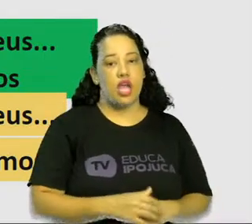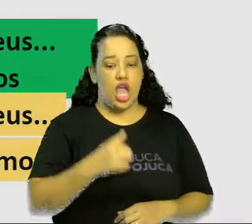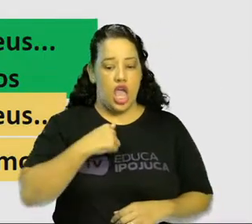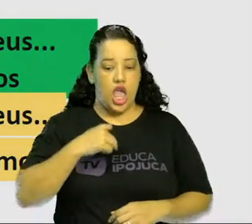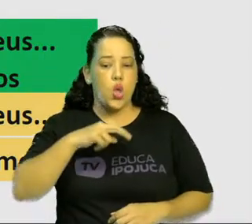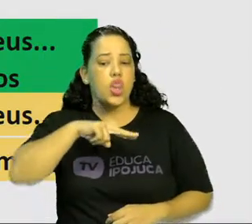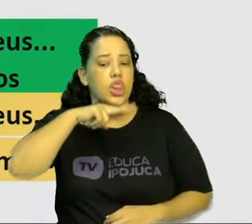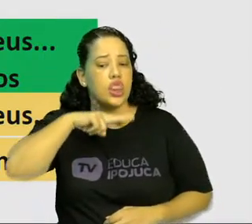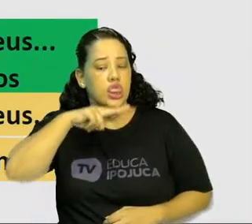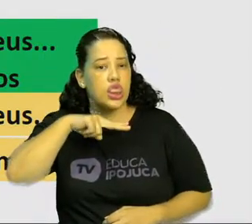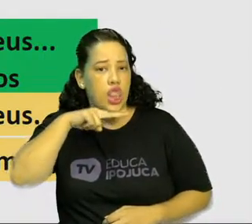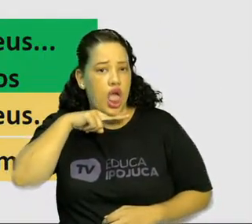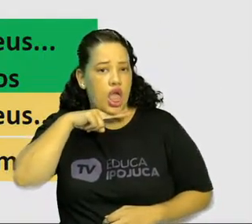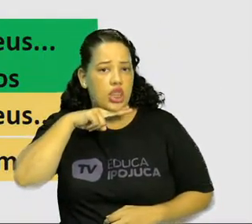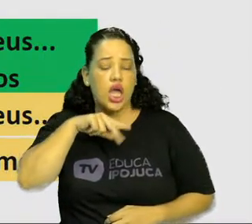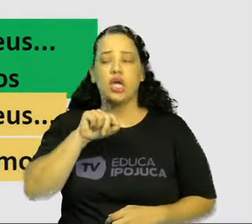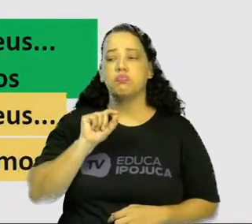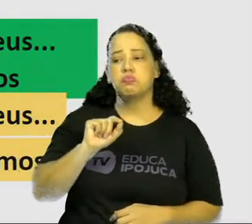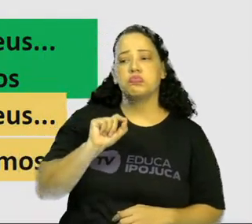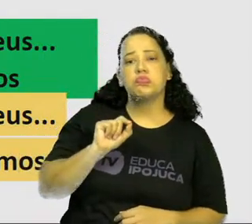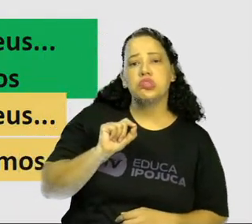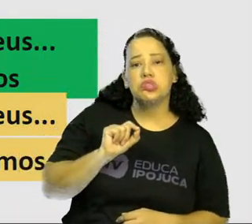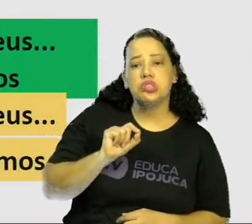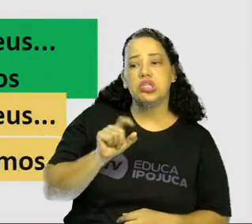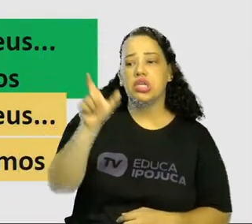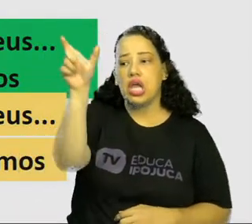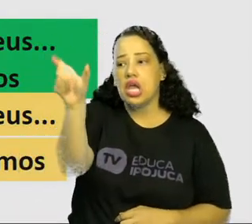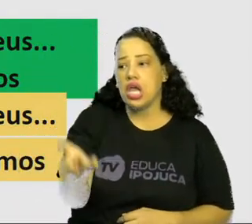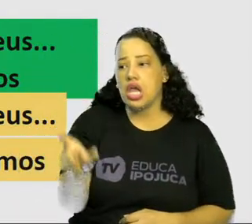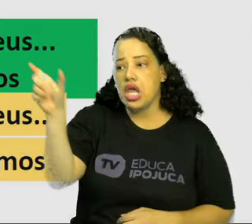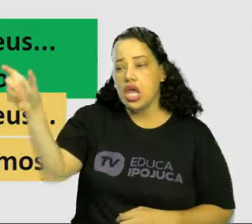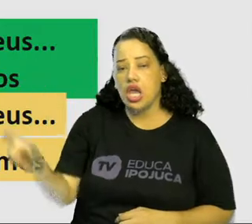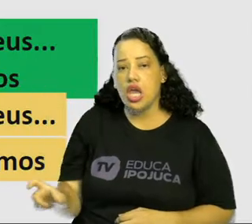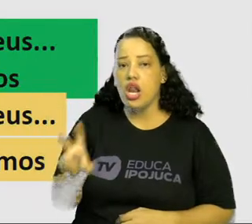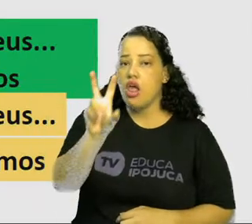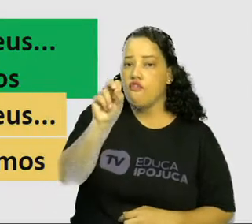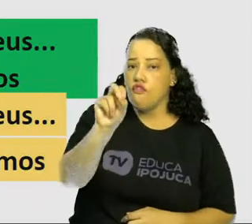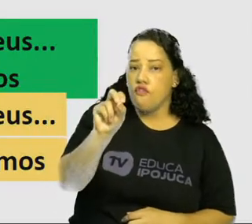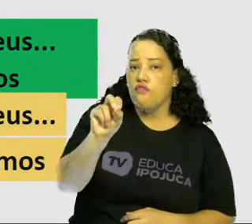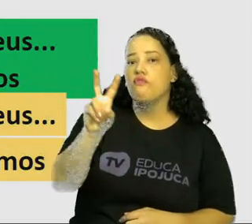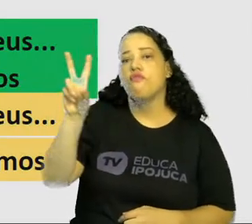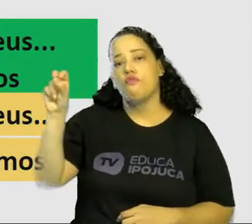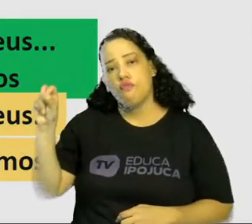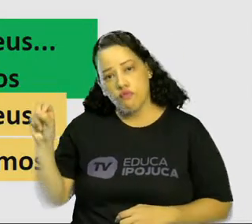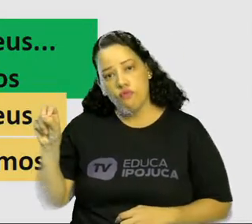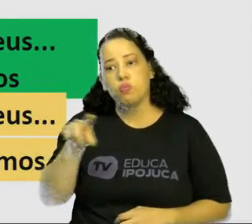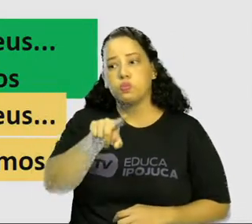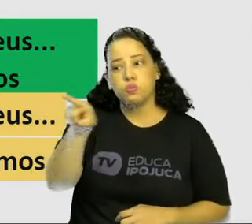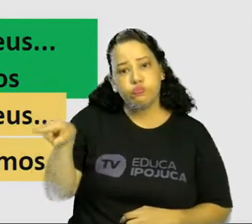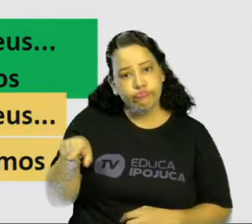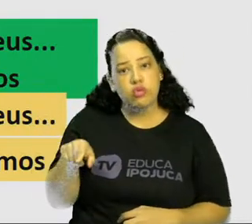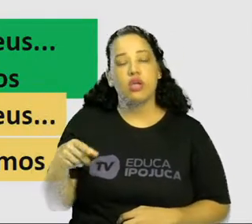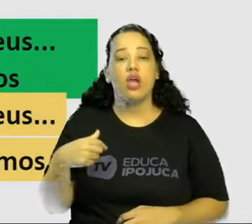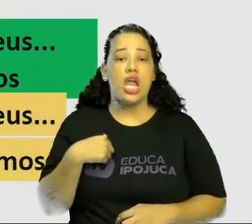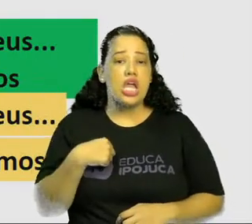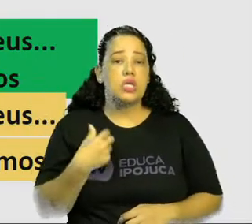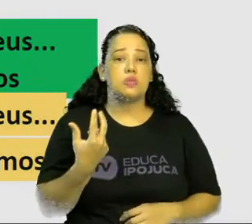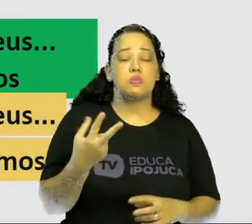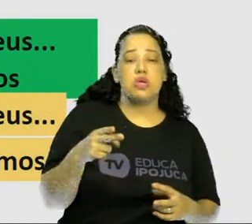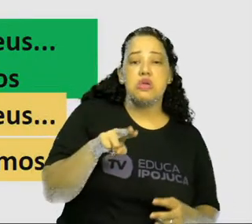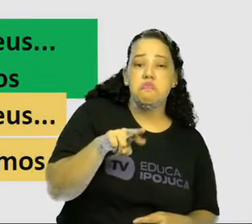quem? Dos meus avós. E os irmãos de minha mãe e de meu pai são o quê?